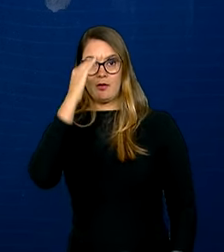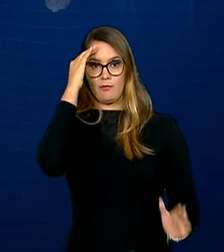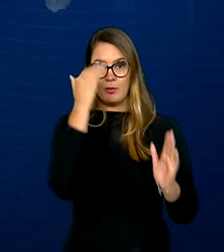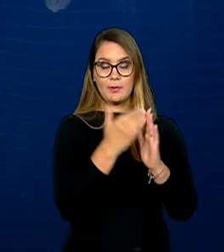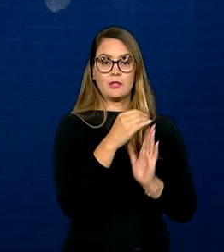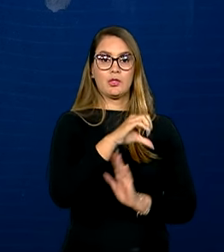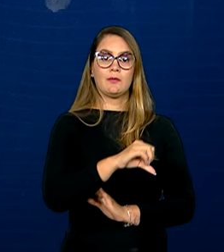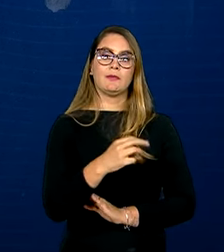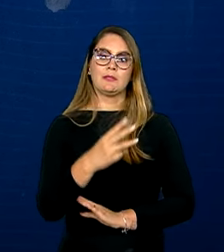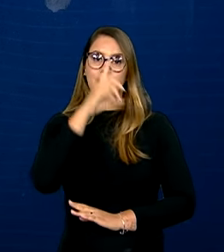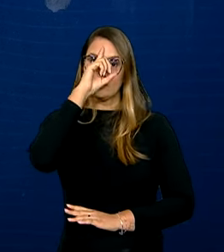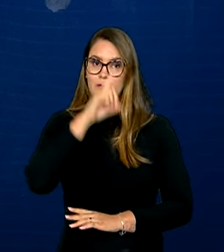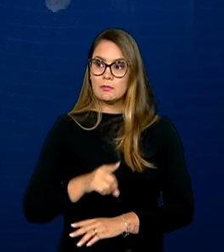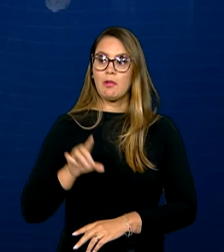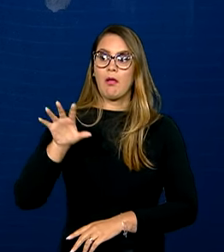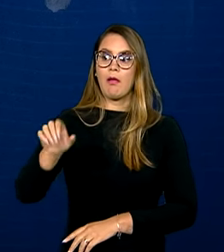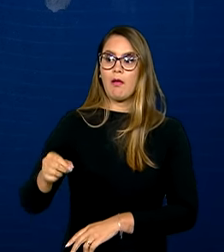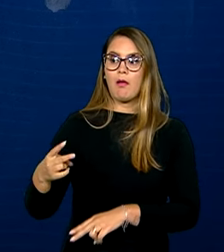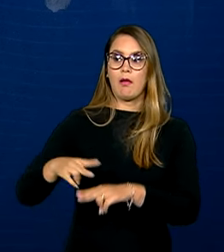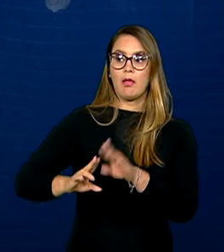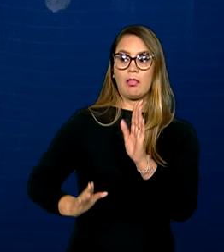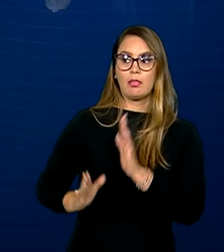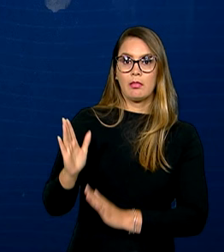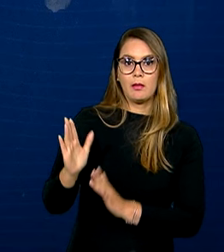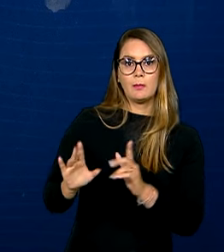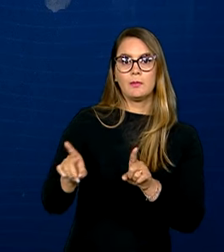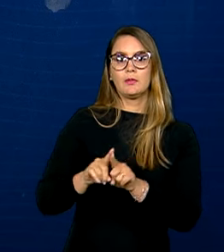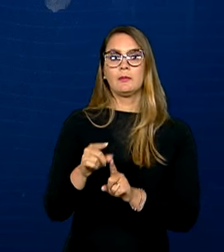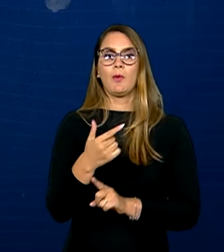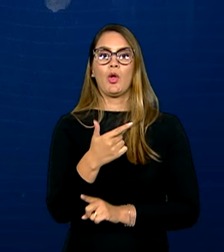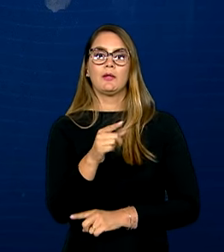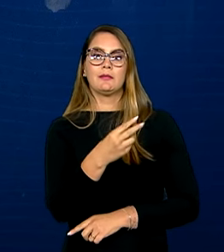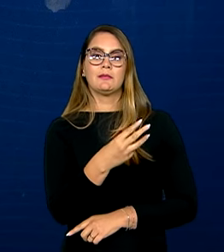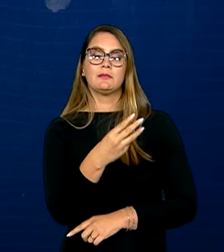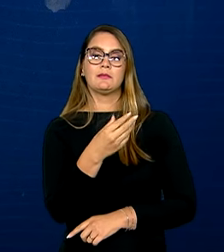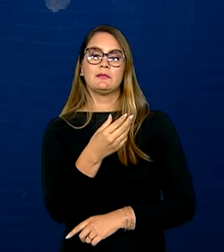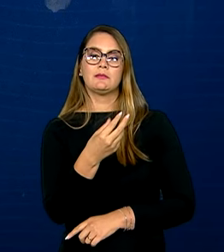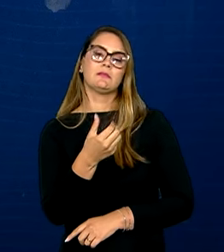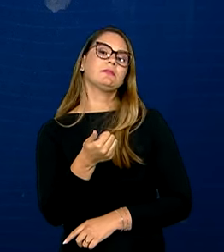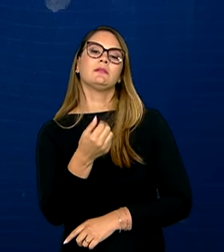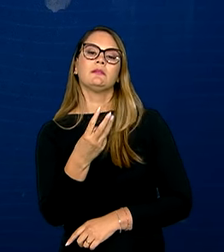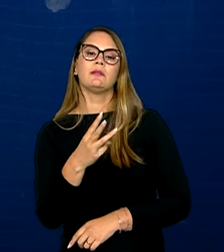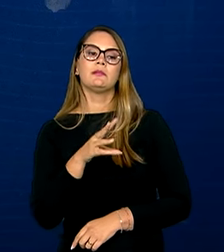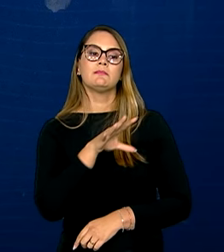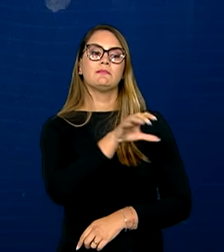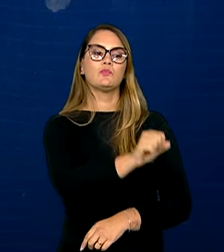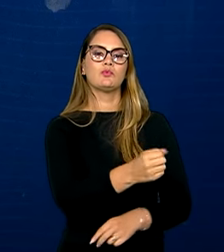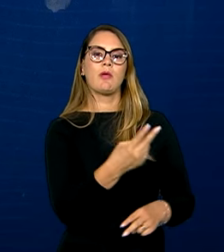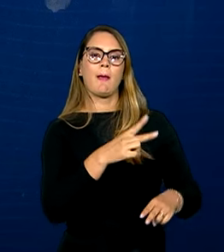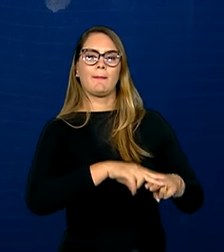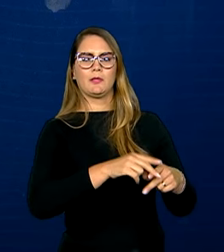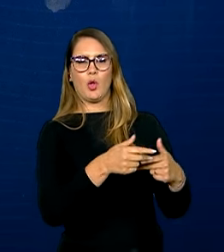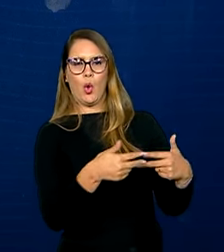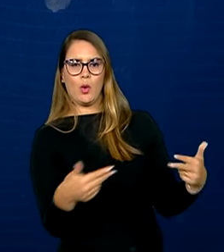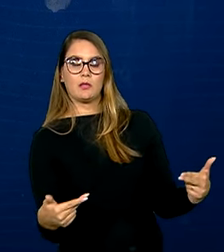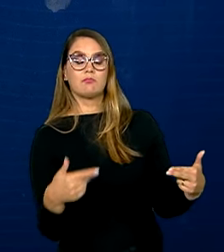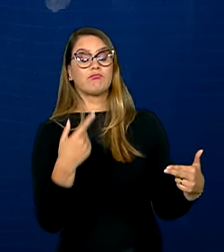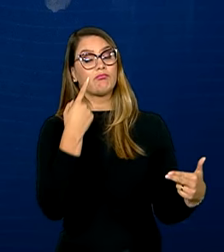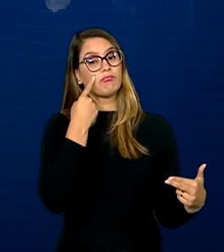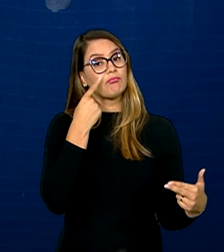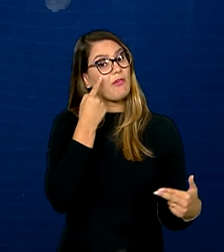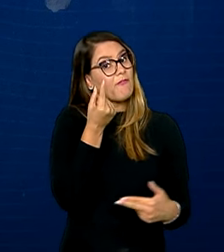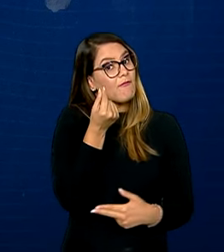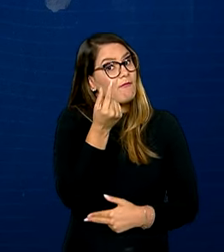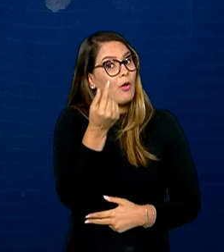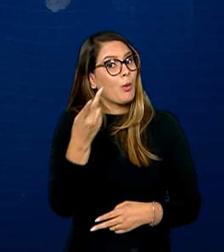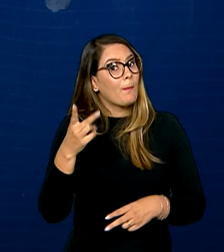97 mandados de prisão preventiva e outros 313 de busca e apreensão. Estima-se que os